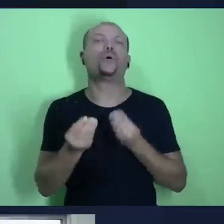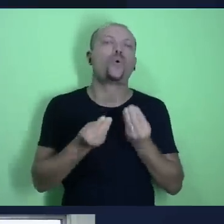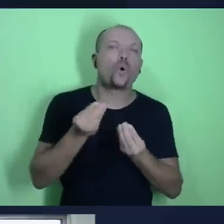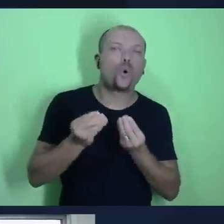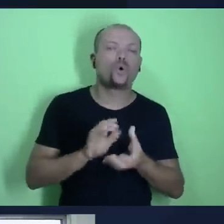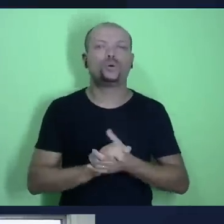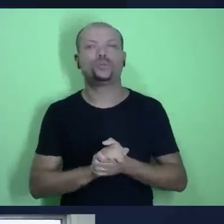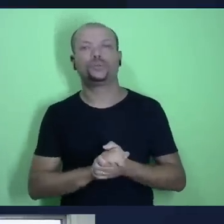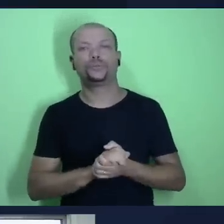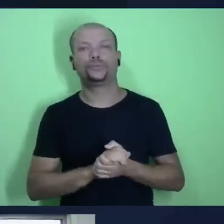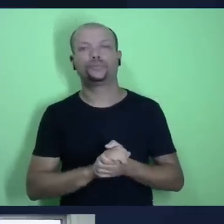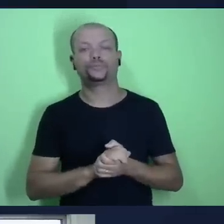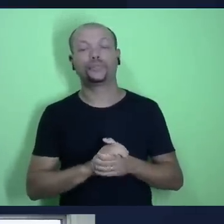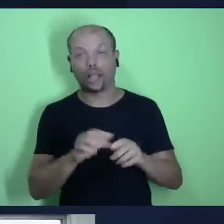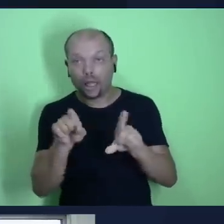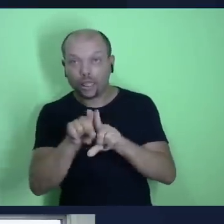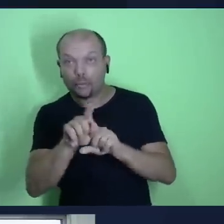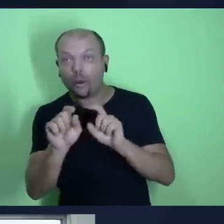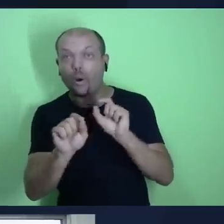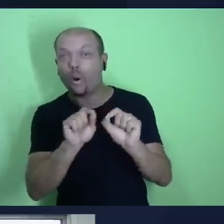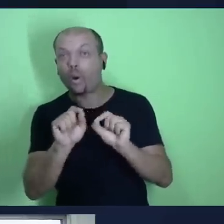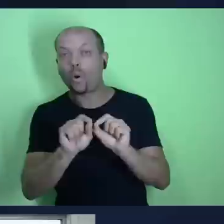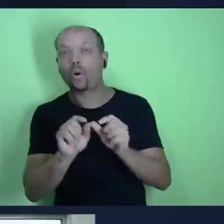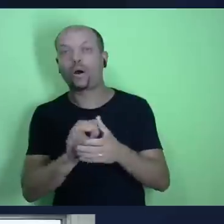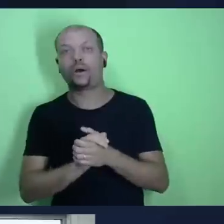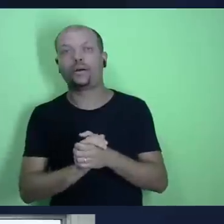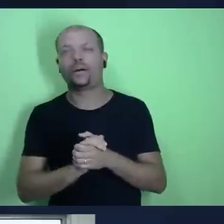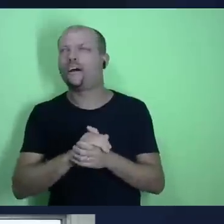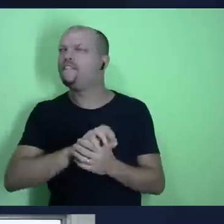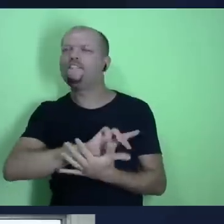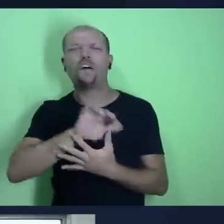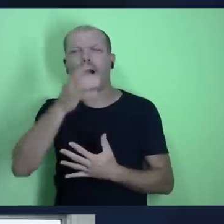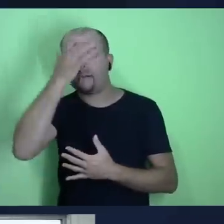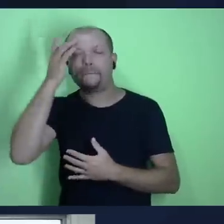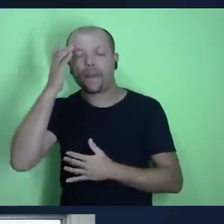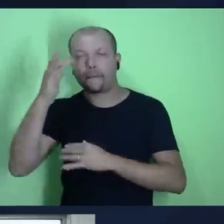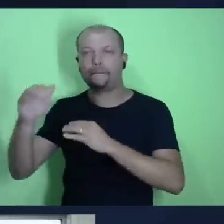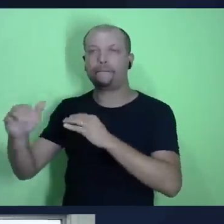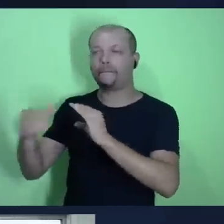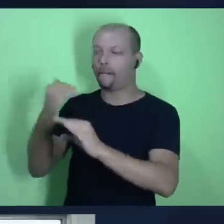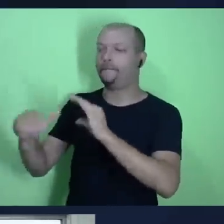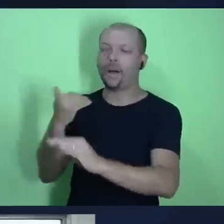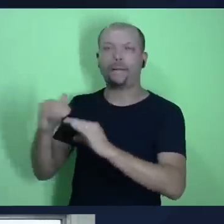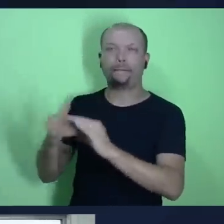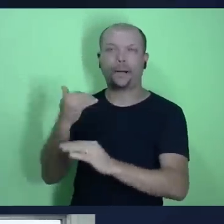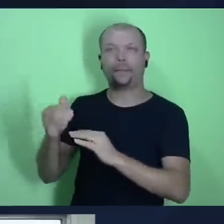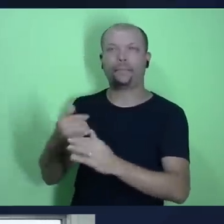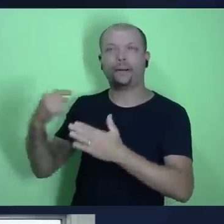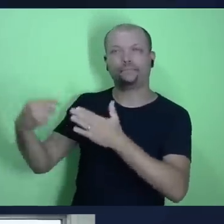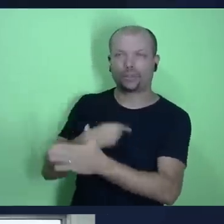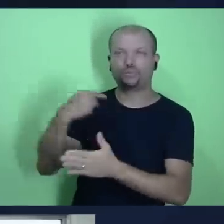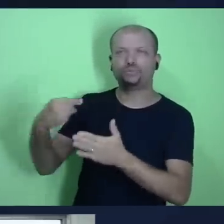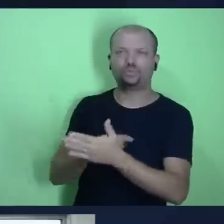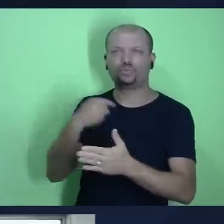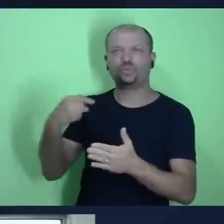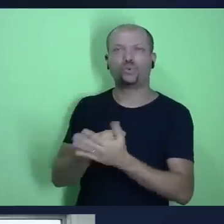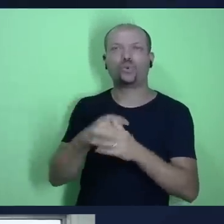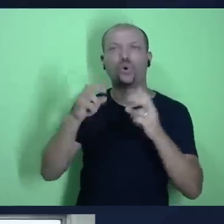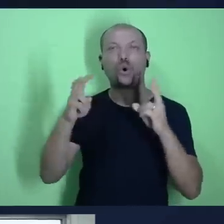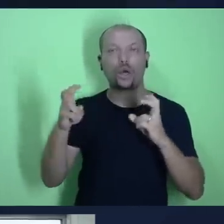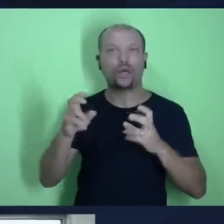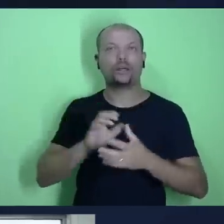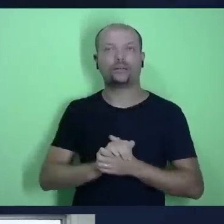inclusive, eu recebi várias perguntas, né, relacionadas a essa questão do tema da semana passada.